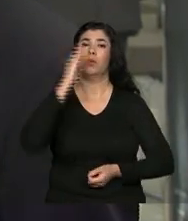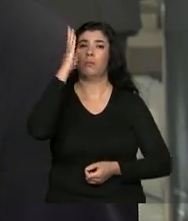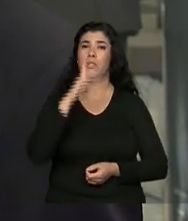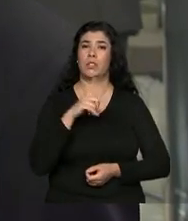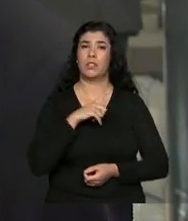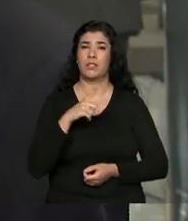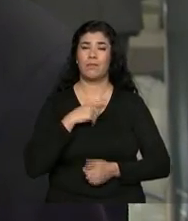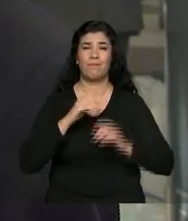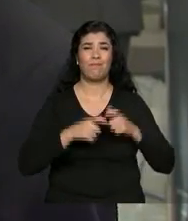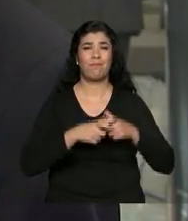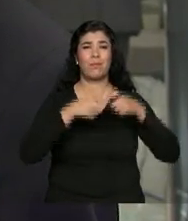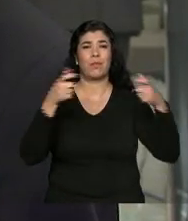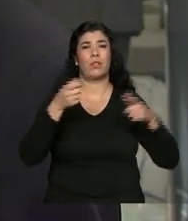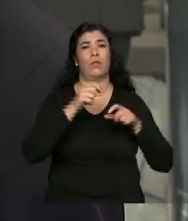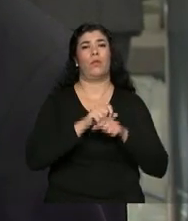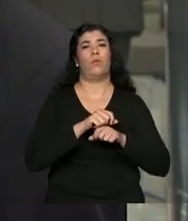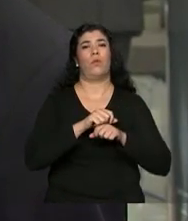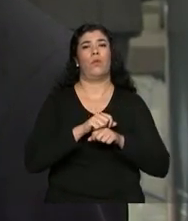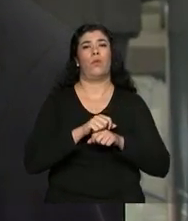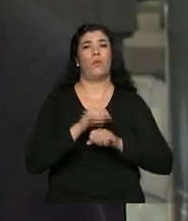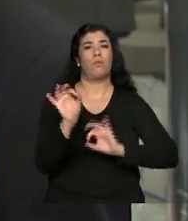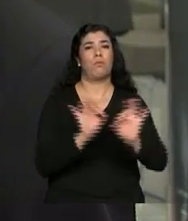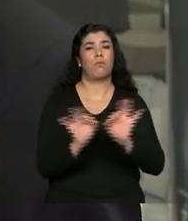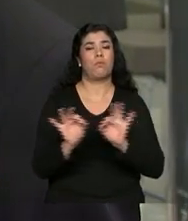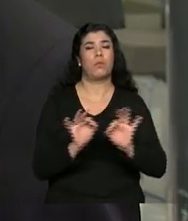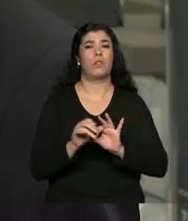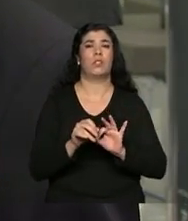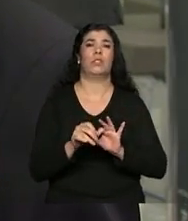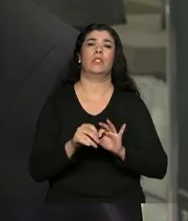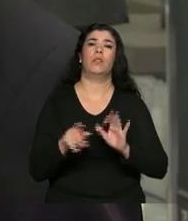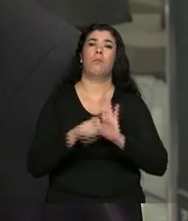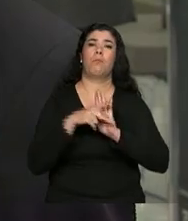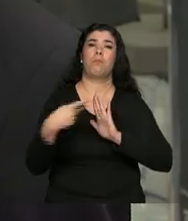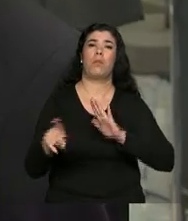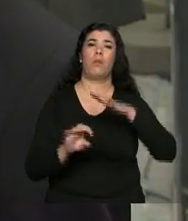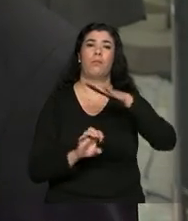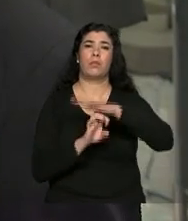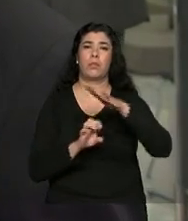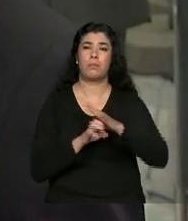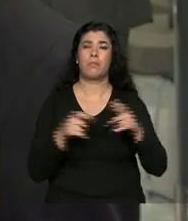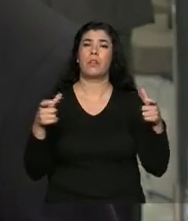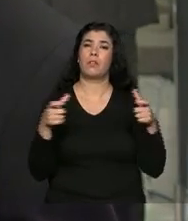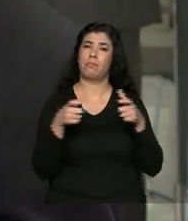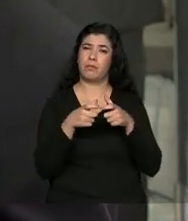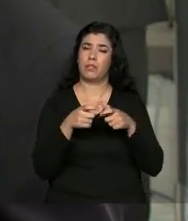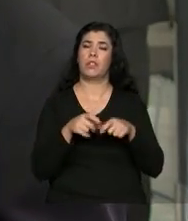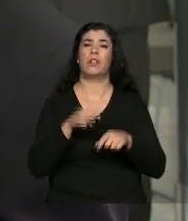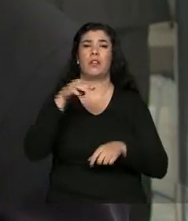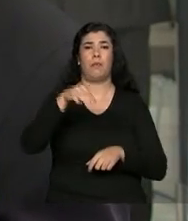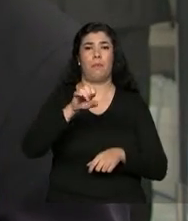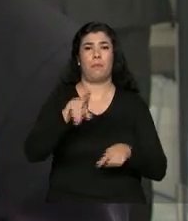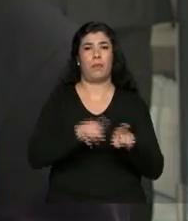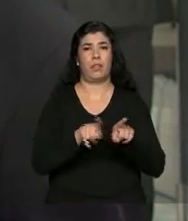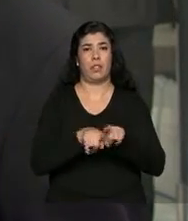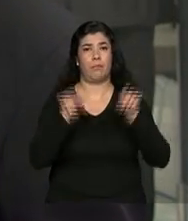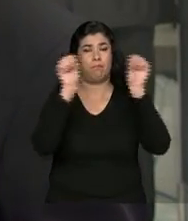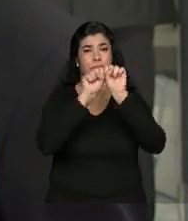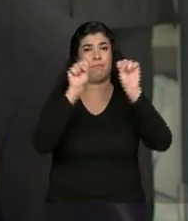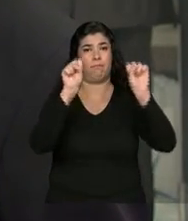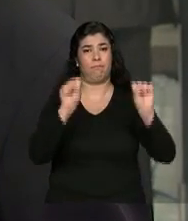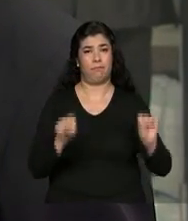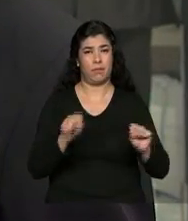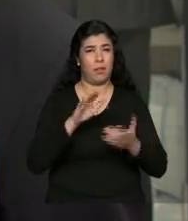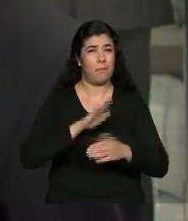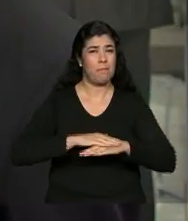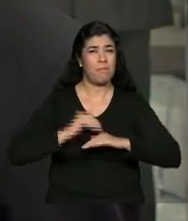sistema de formalização do mundo com o empreendedor individual. E esse sistema estamos ultrapassando aos